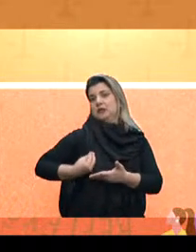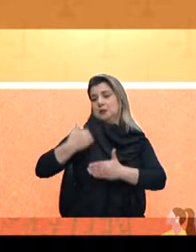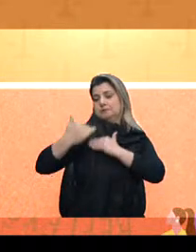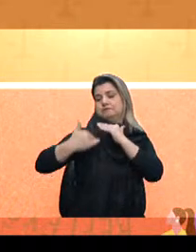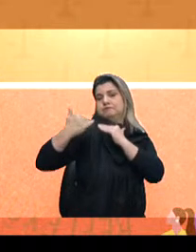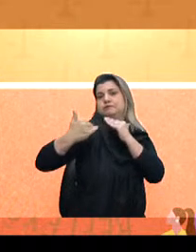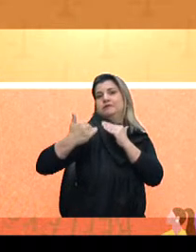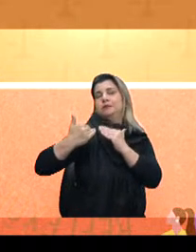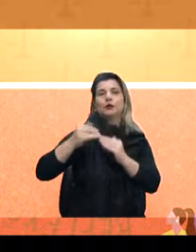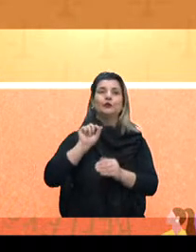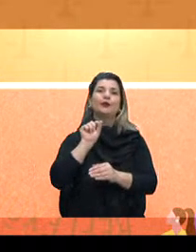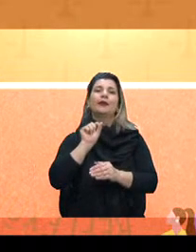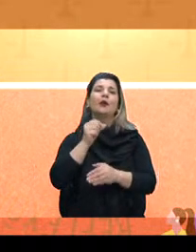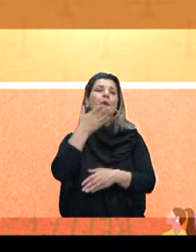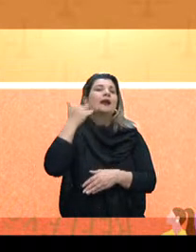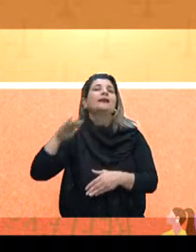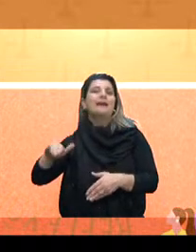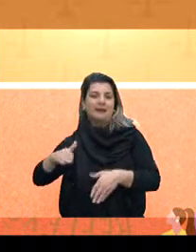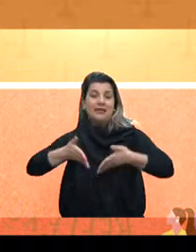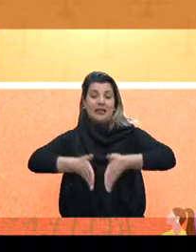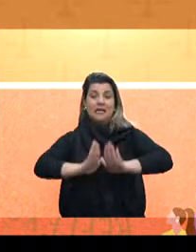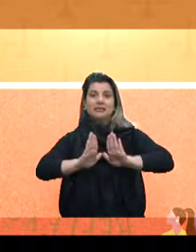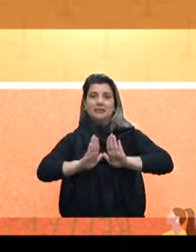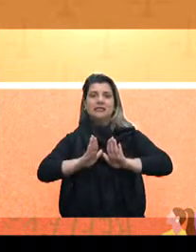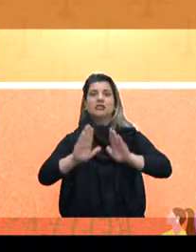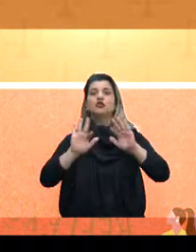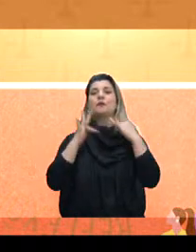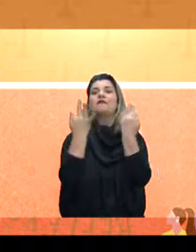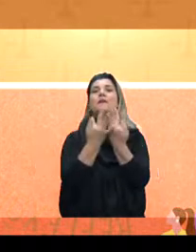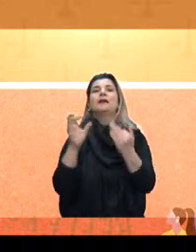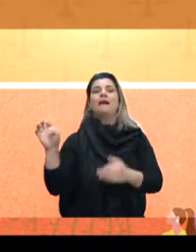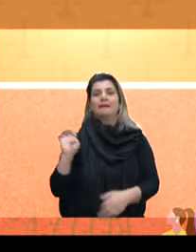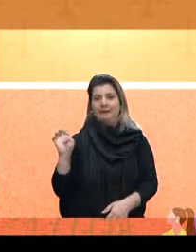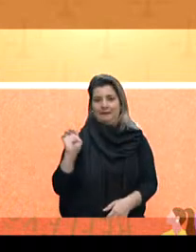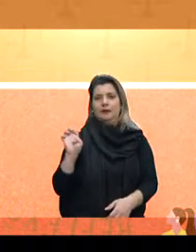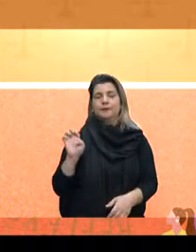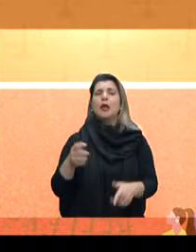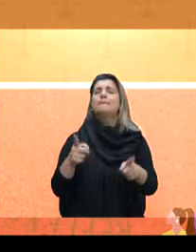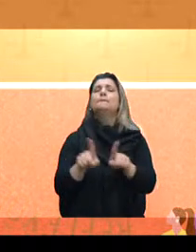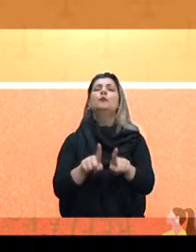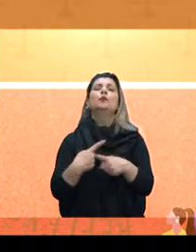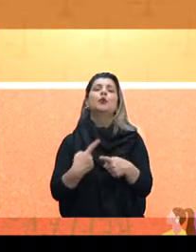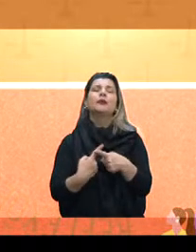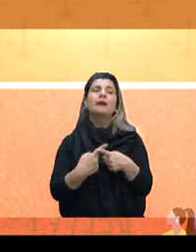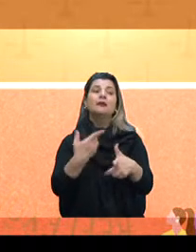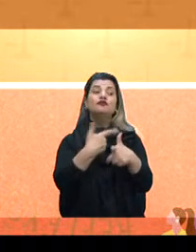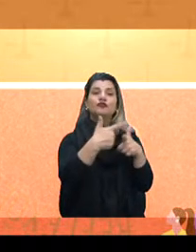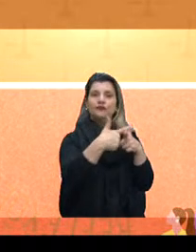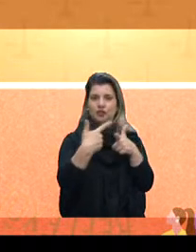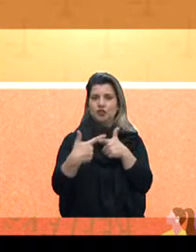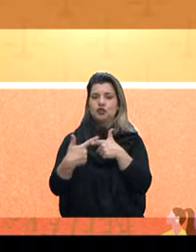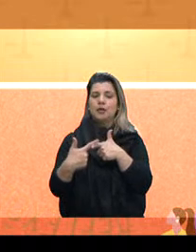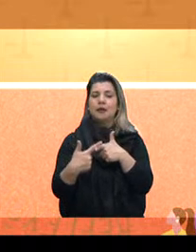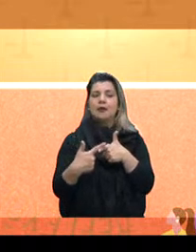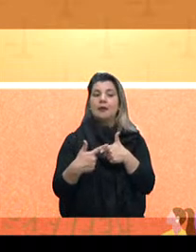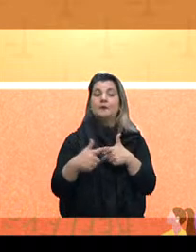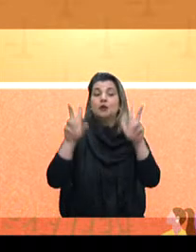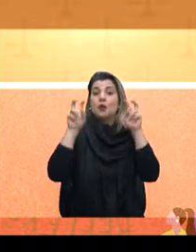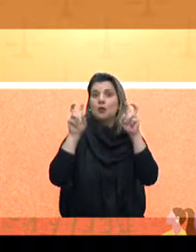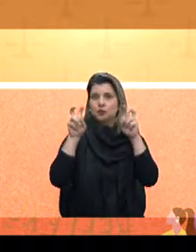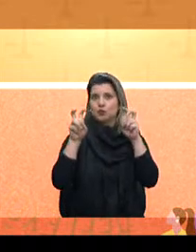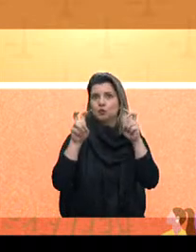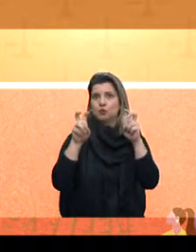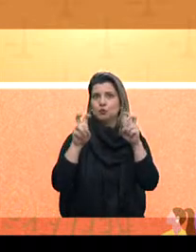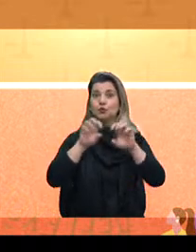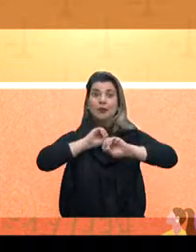família rica. Bem, por eles se dividem aqui? A tese de que a educação traz mobilidade social,